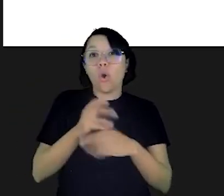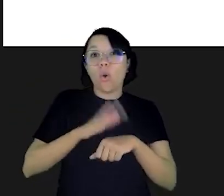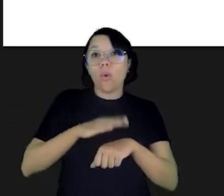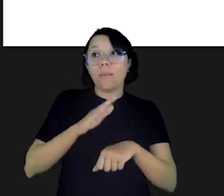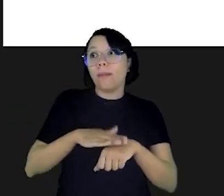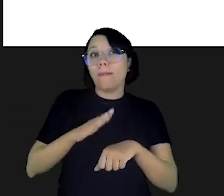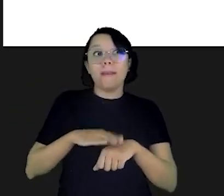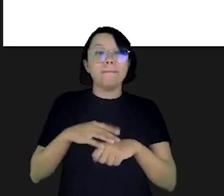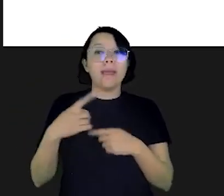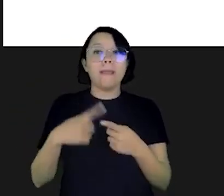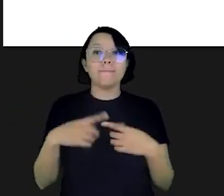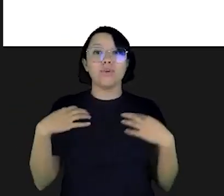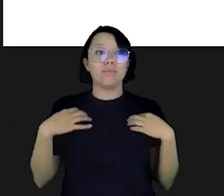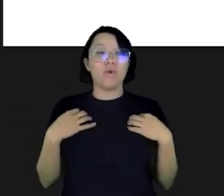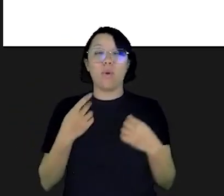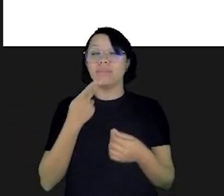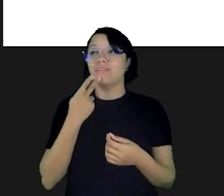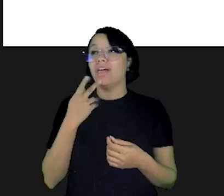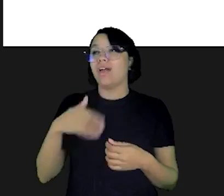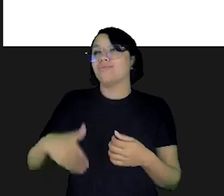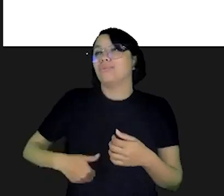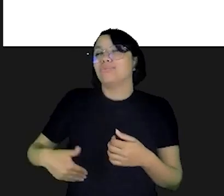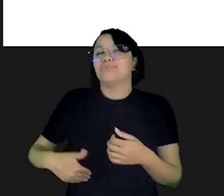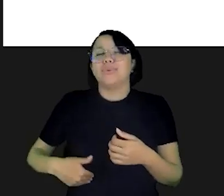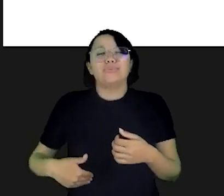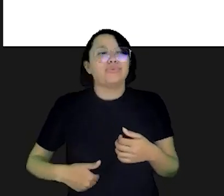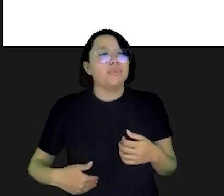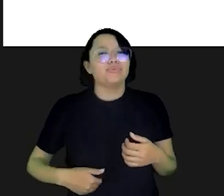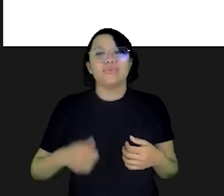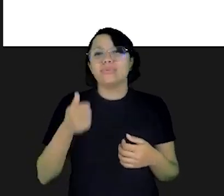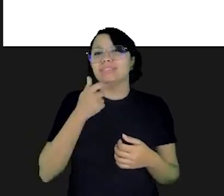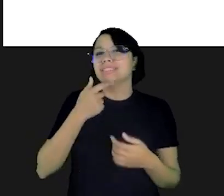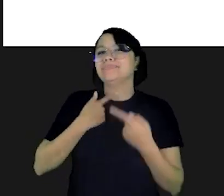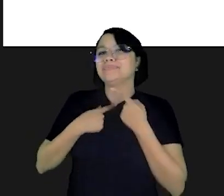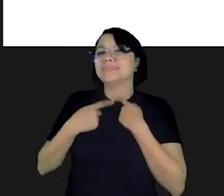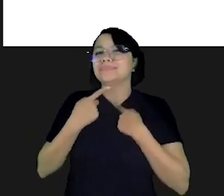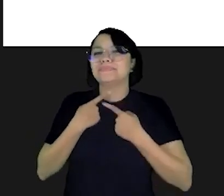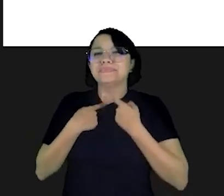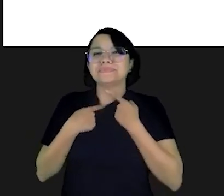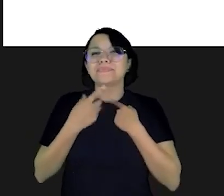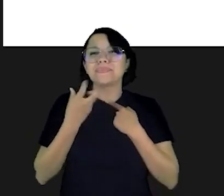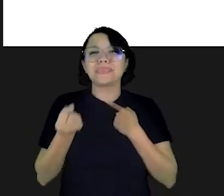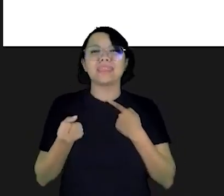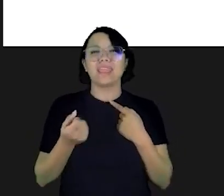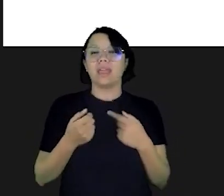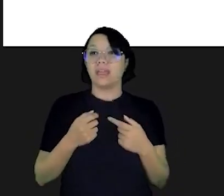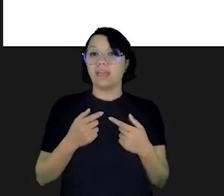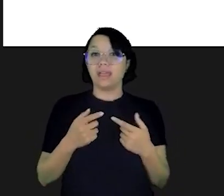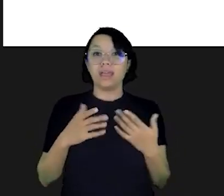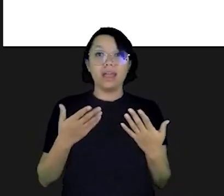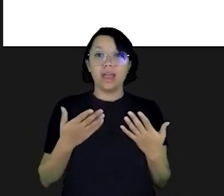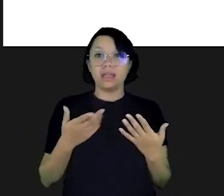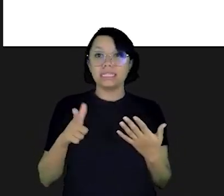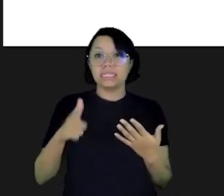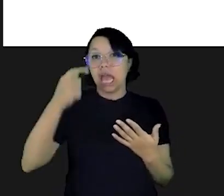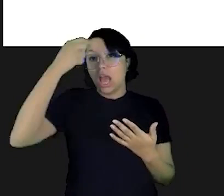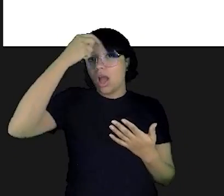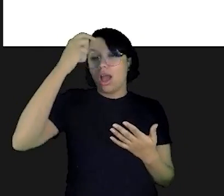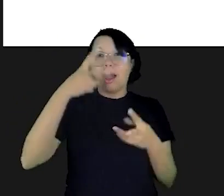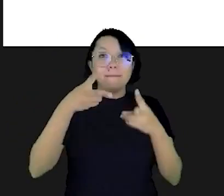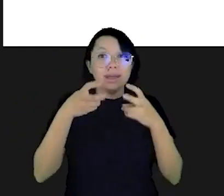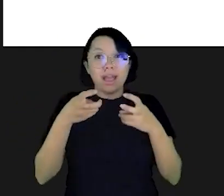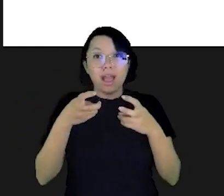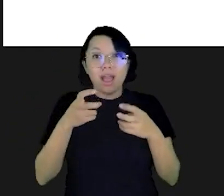acaba adquirindo mais produtos porque seu corpinho está dizendo eu preciso comer eu preciso comer eu preciso beber e sem perceber